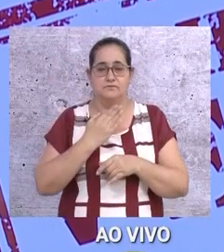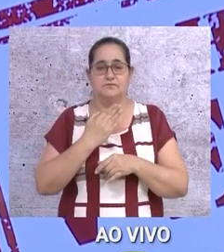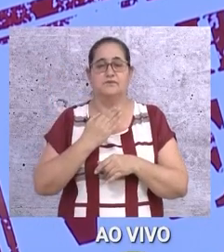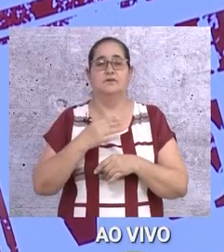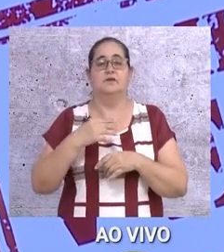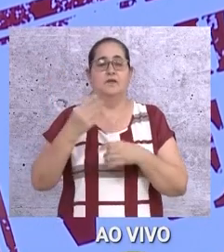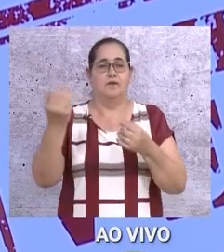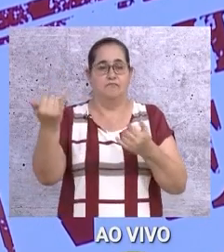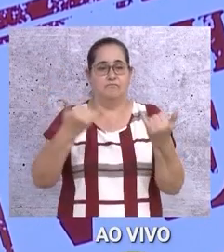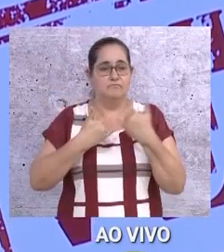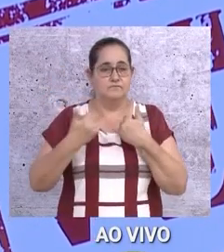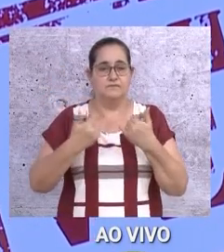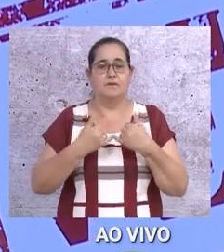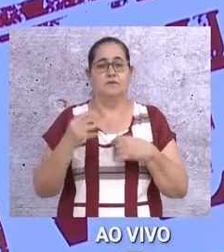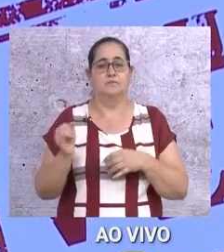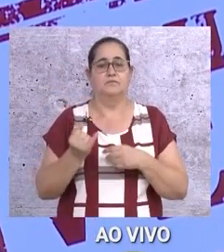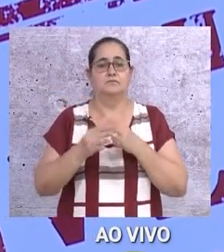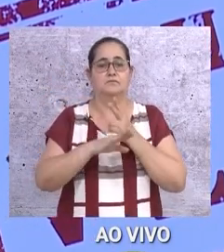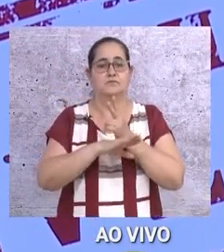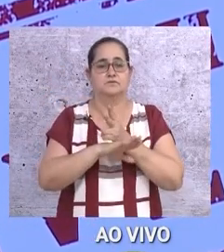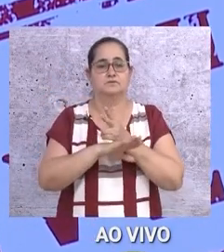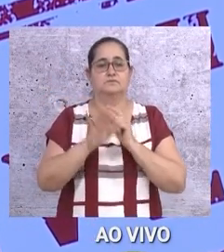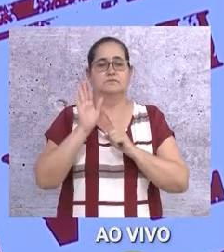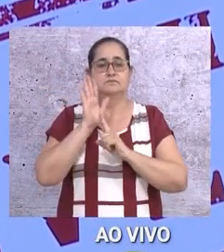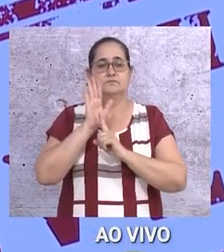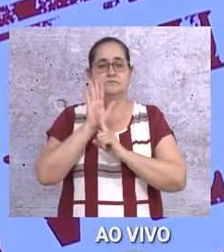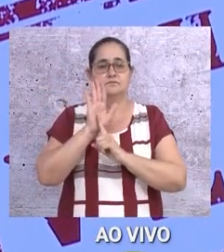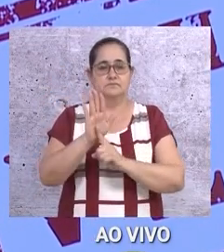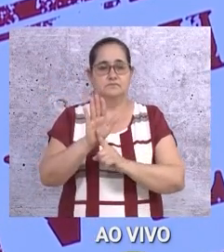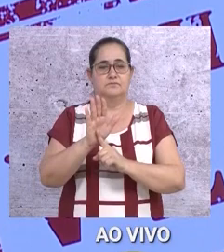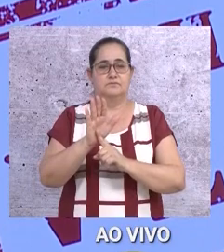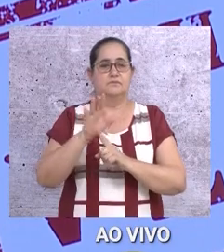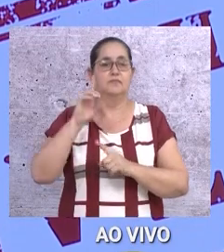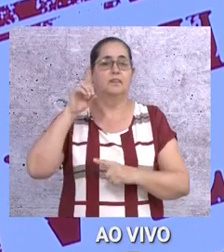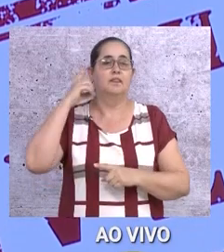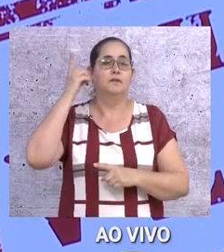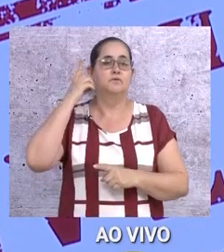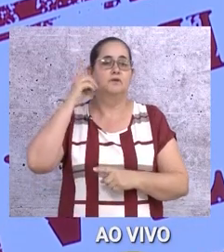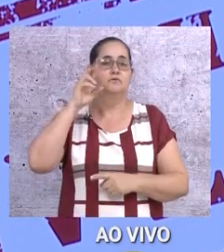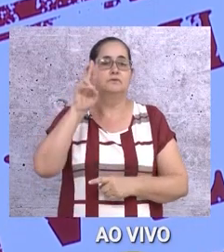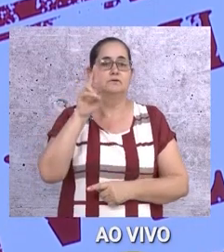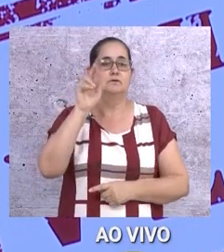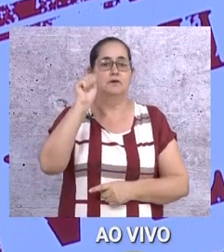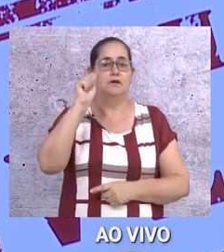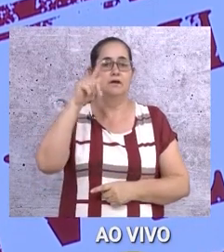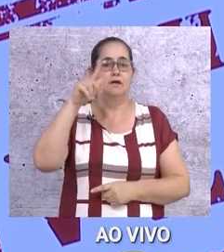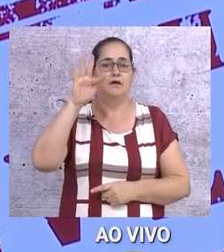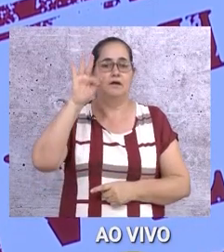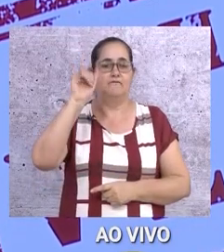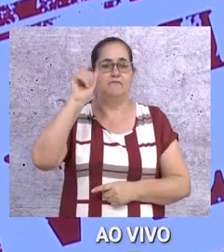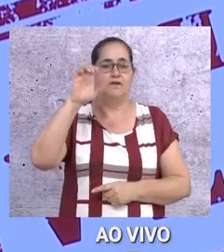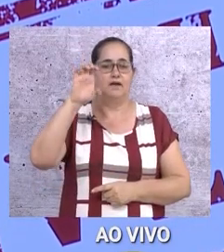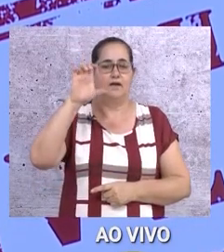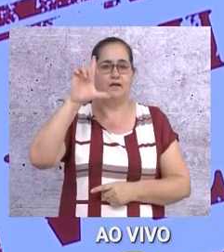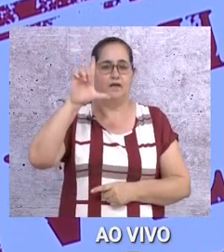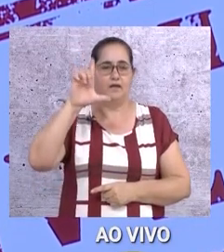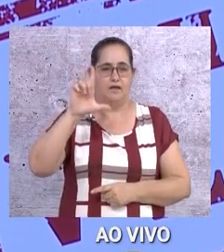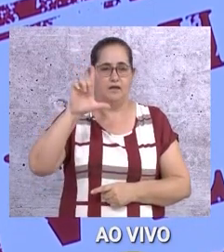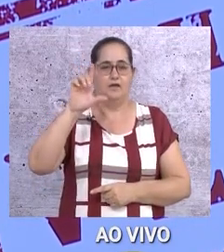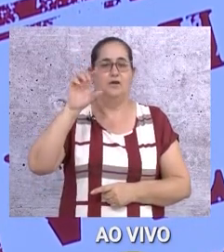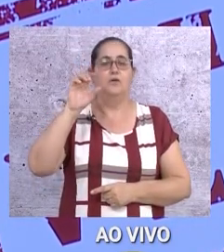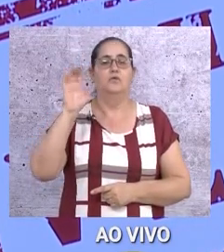comentário. Roda o VT do nosso amigo deputado Rafael Silva, lá de Ribeirão Preto.